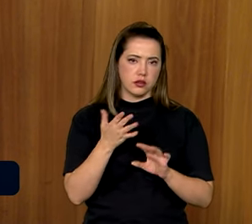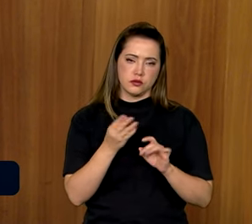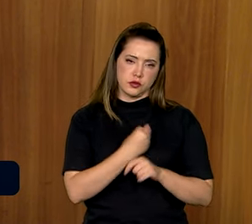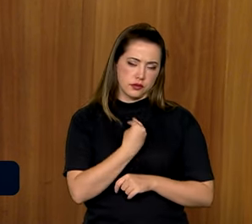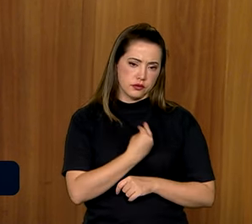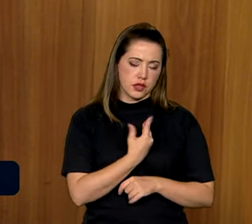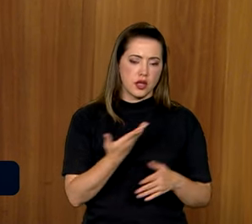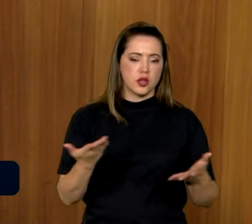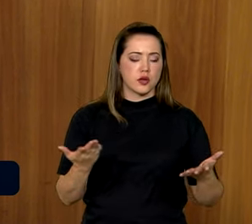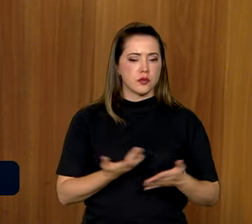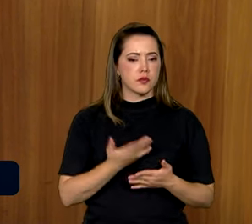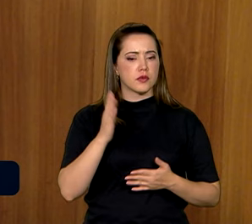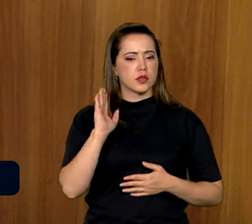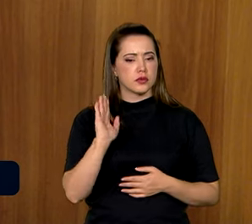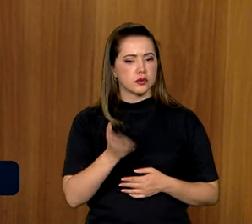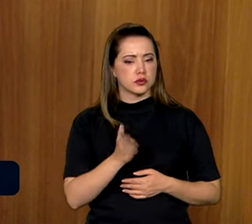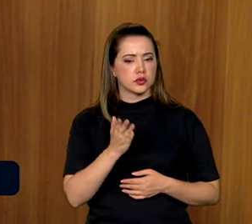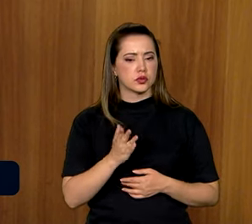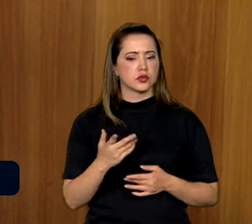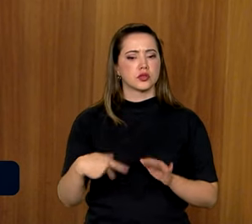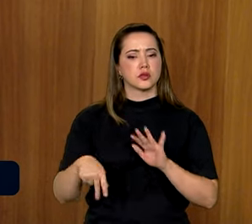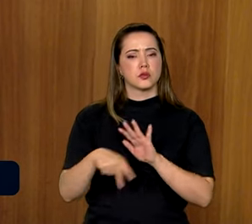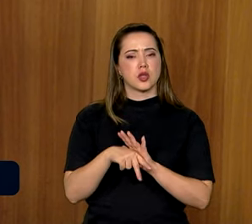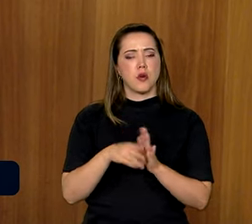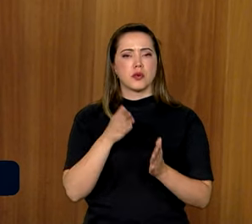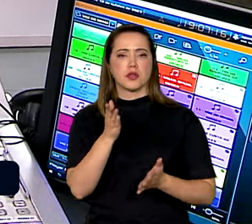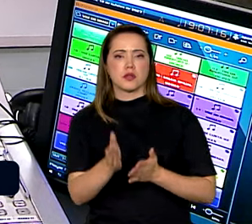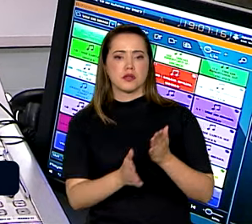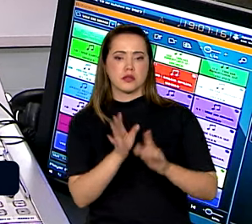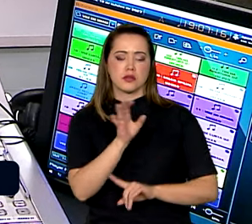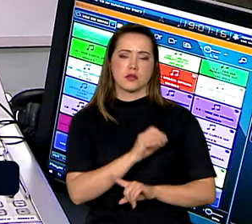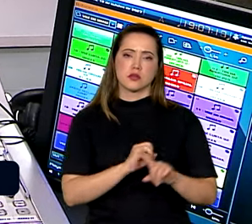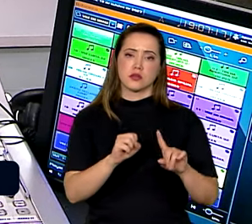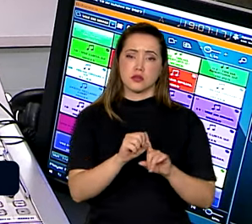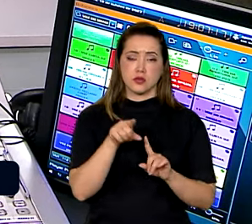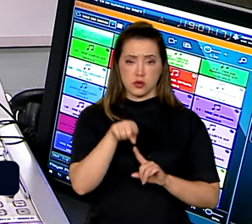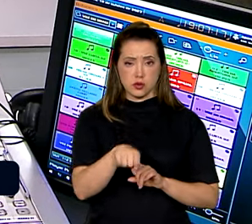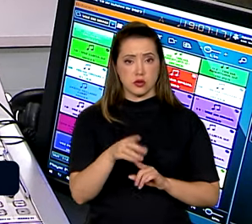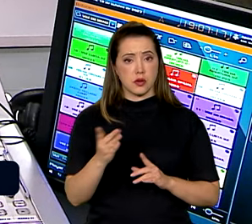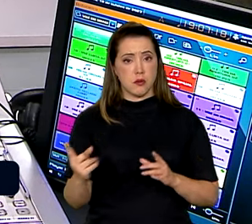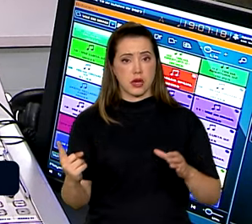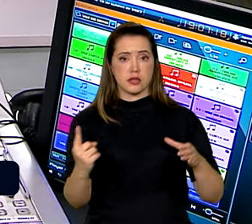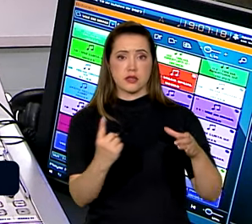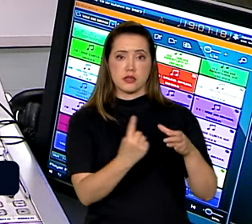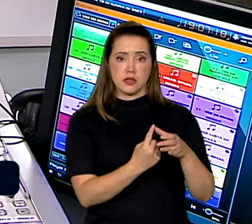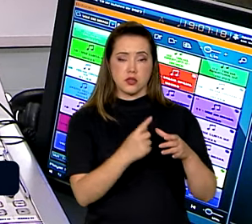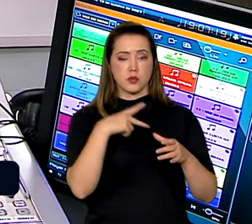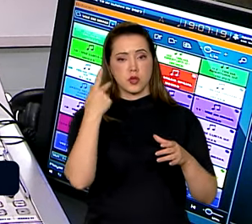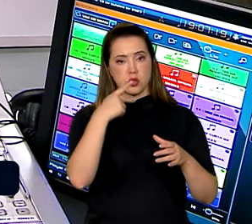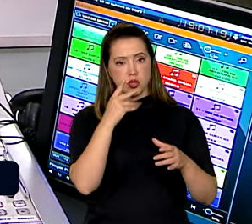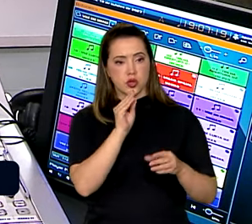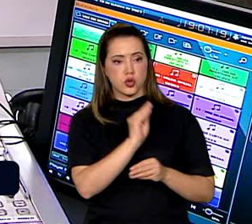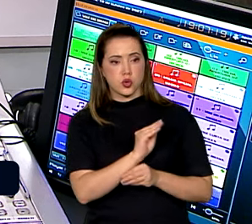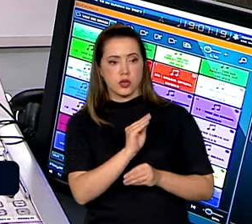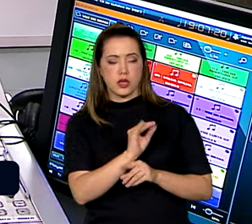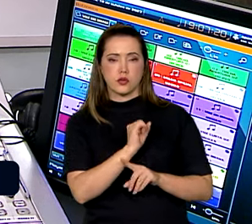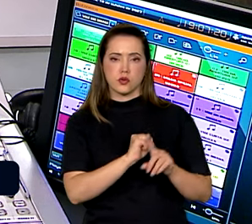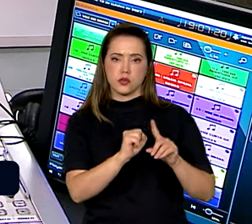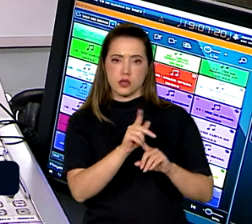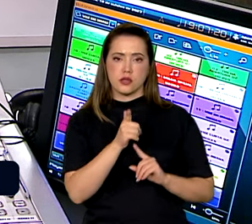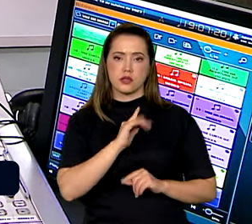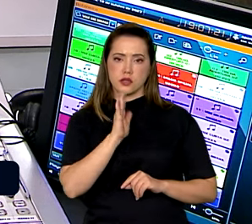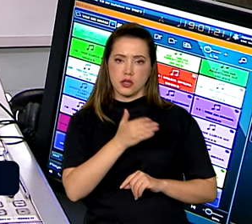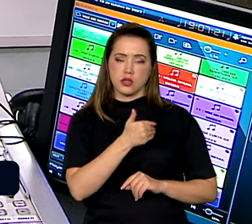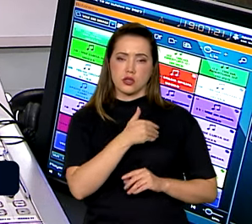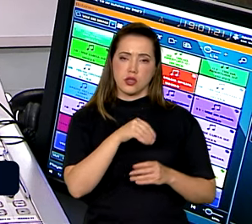hoje encaminhado já diretamente para assistência social, para que seja inserido em políticas de assistência social já existentes no